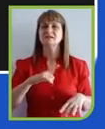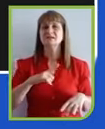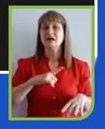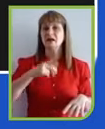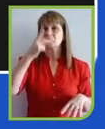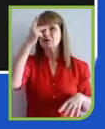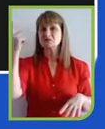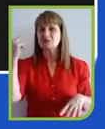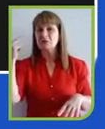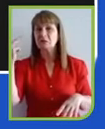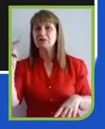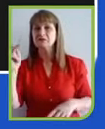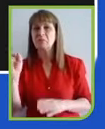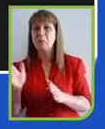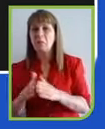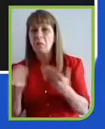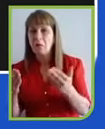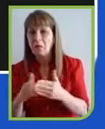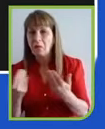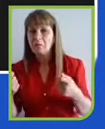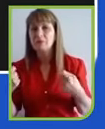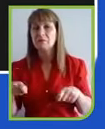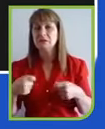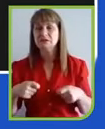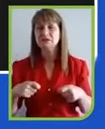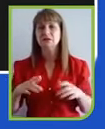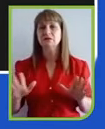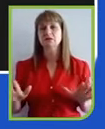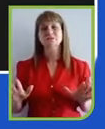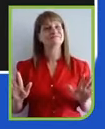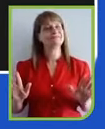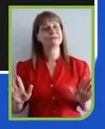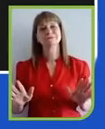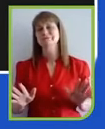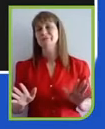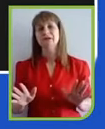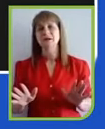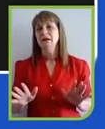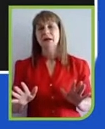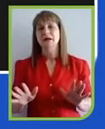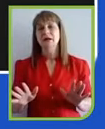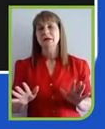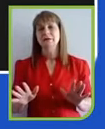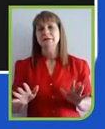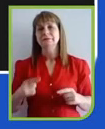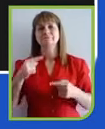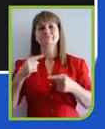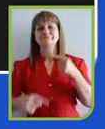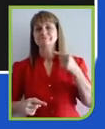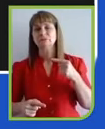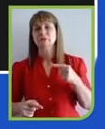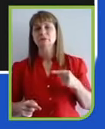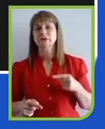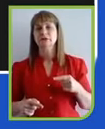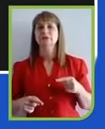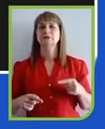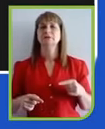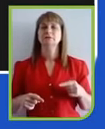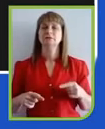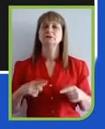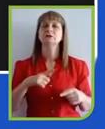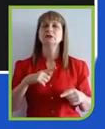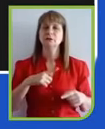assim. E a gente verá educação para sustentabilidade em vários níveis. Já temos várias discussões no Brasil